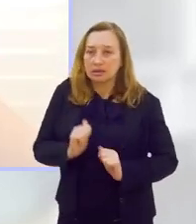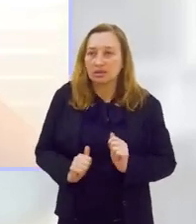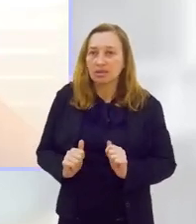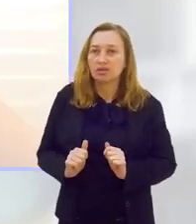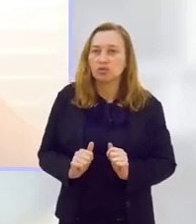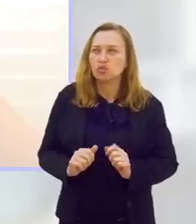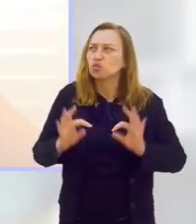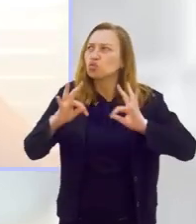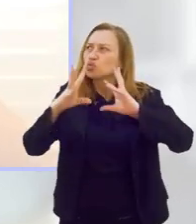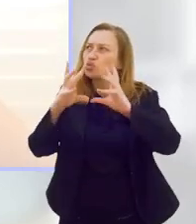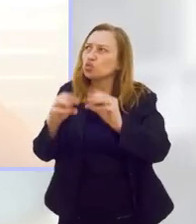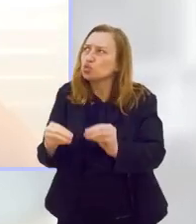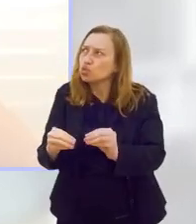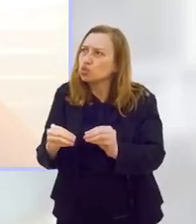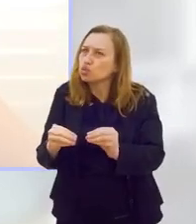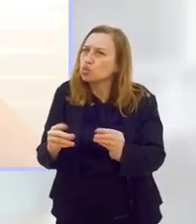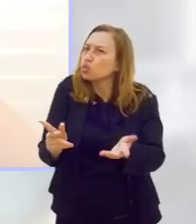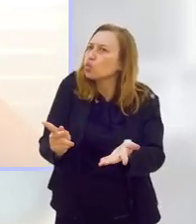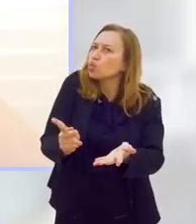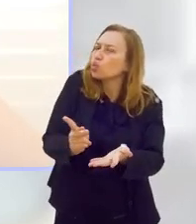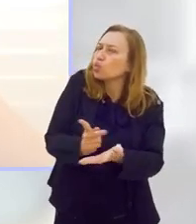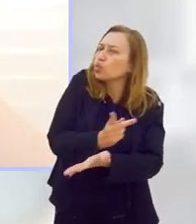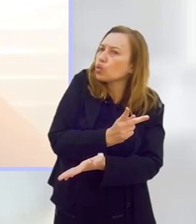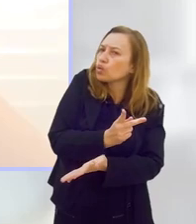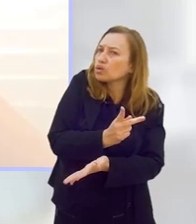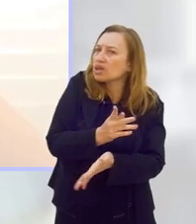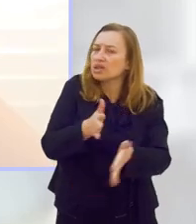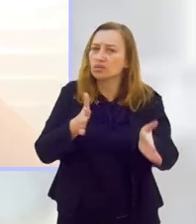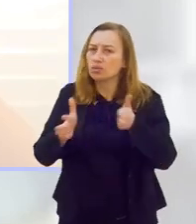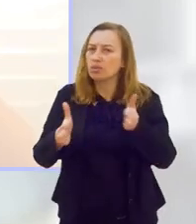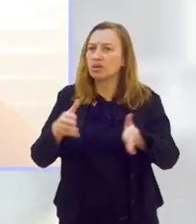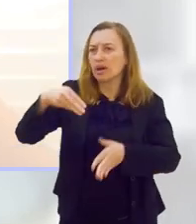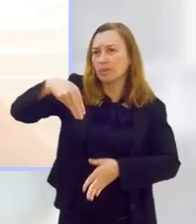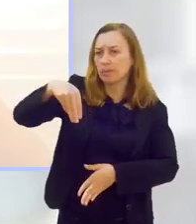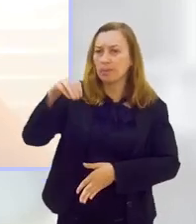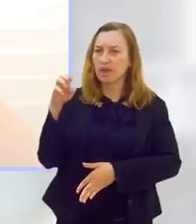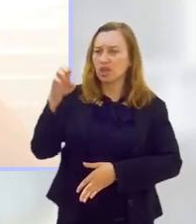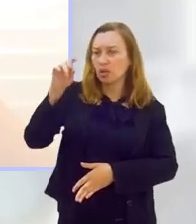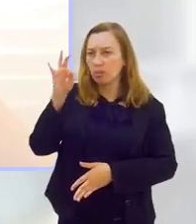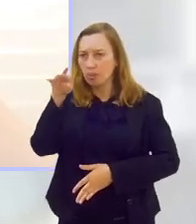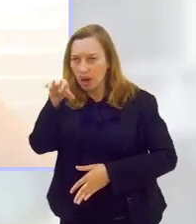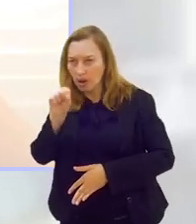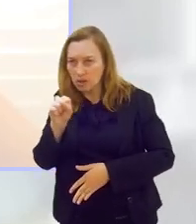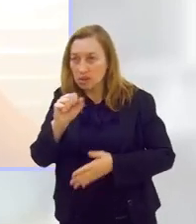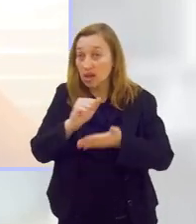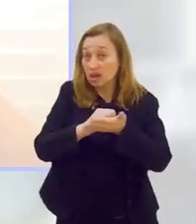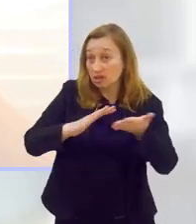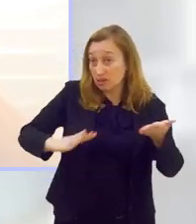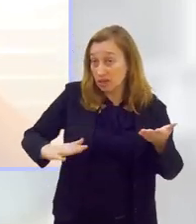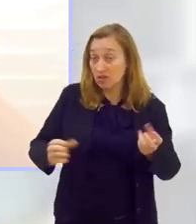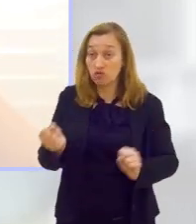menopausa. Praticando atividade física, esses sintomas irão diminuir.